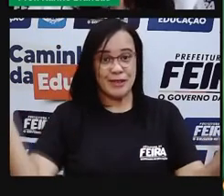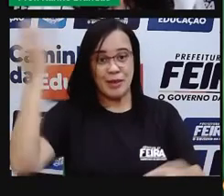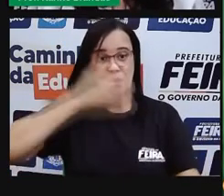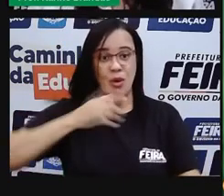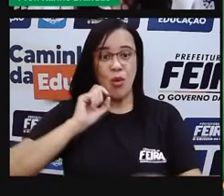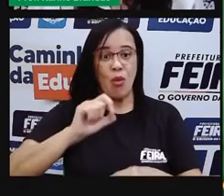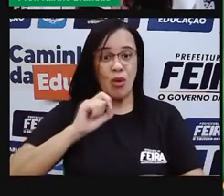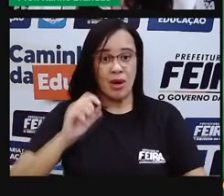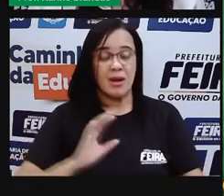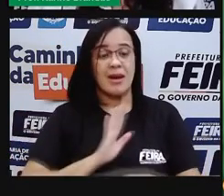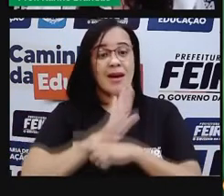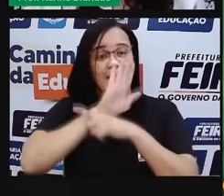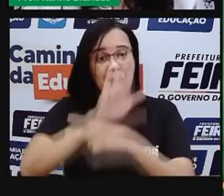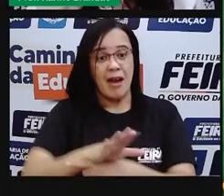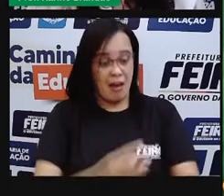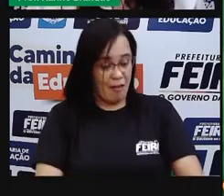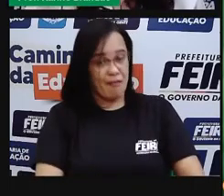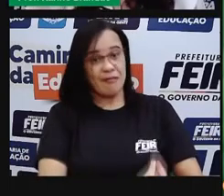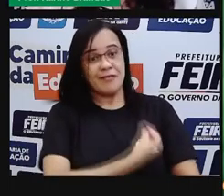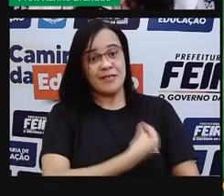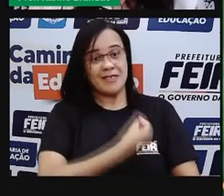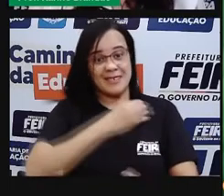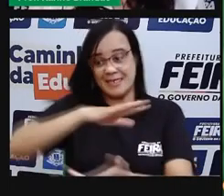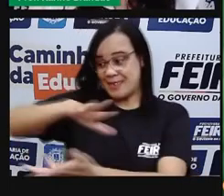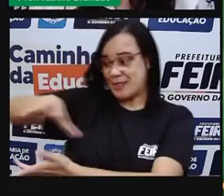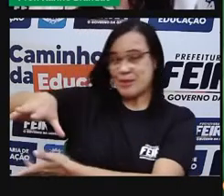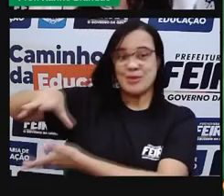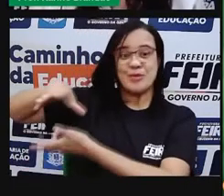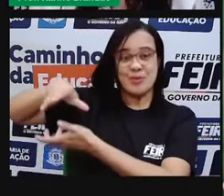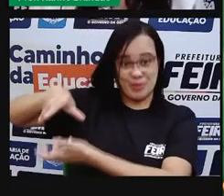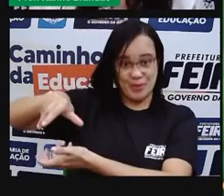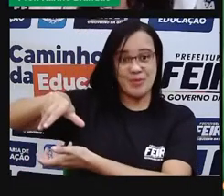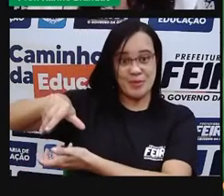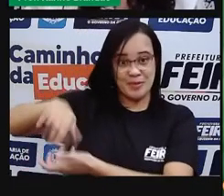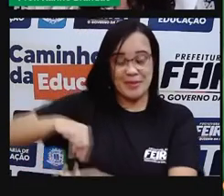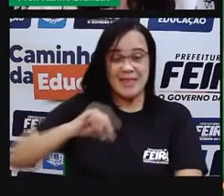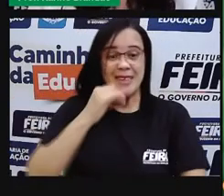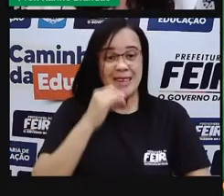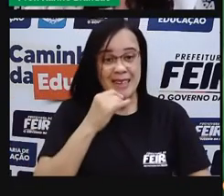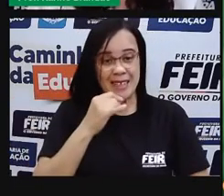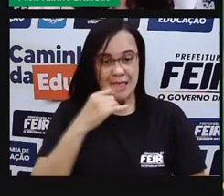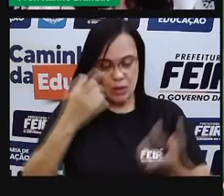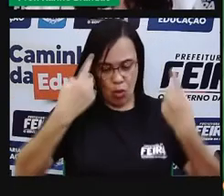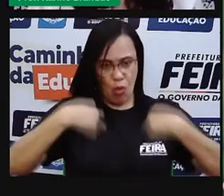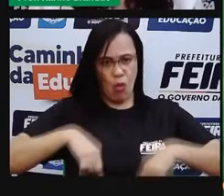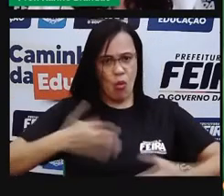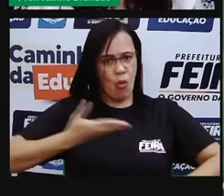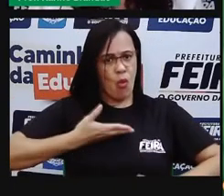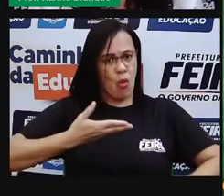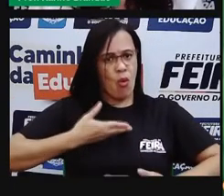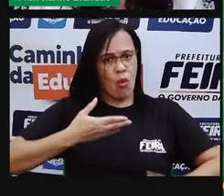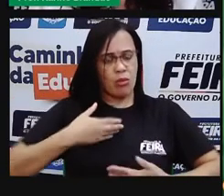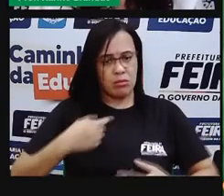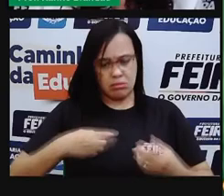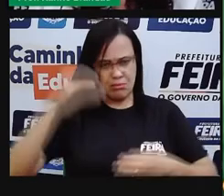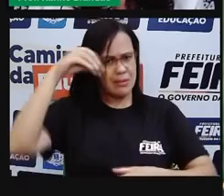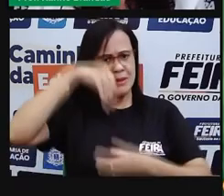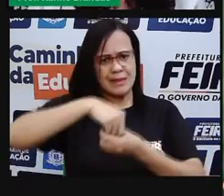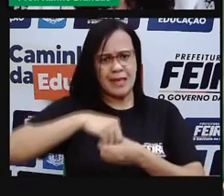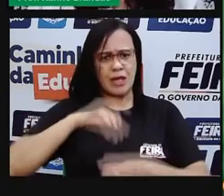Pró? Porque imagine o nosso corpo, por exemplo, a gente vai ver mais adiante, o nosso corpo tem uma grande quantidade de água.